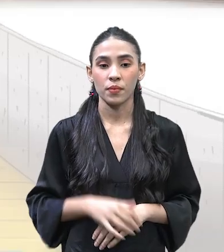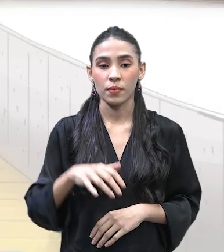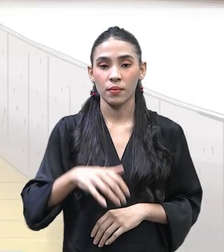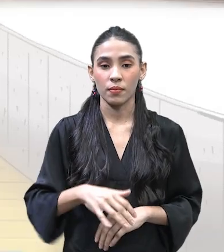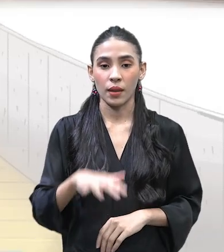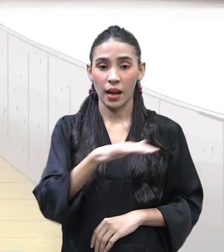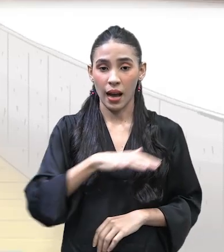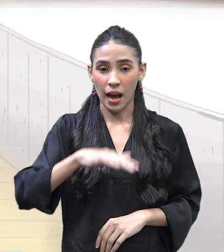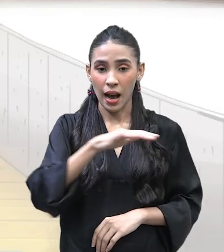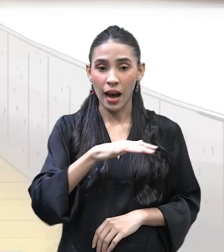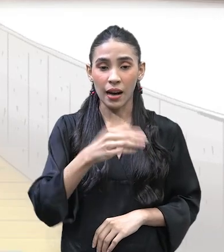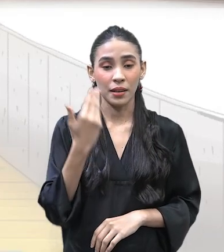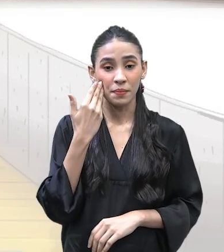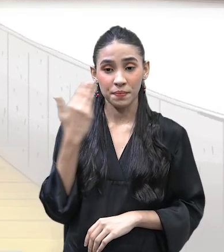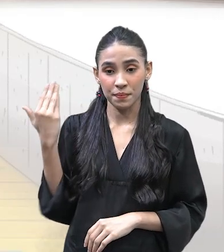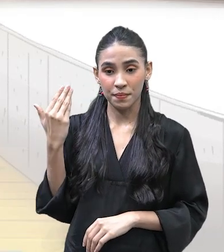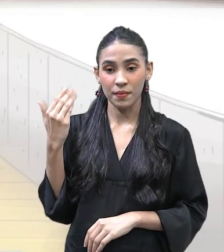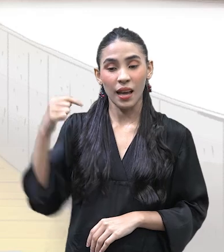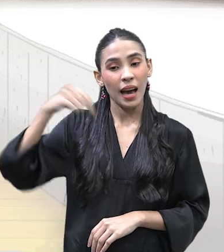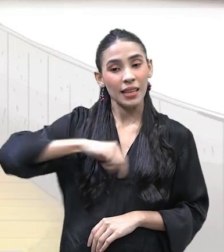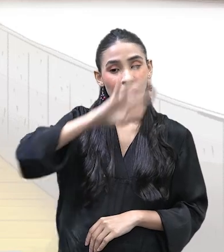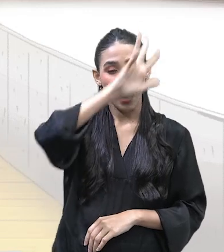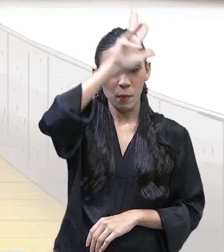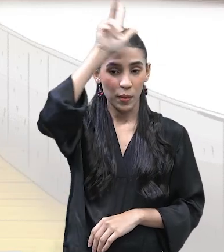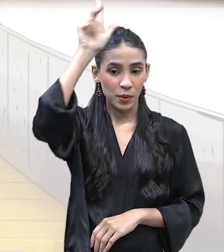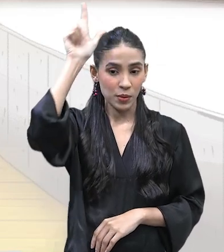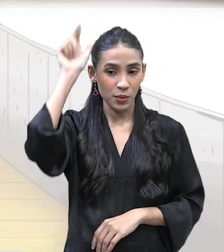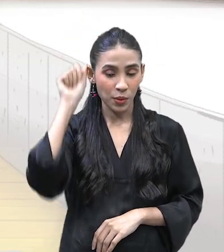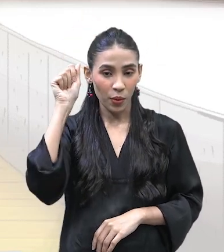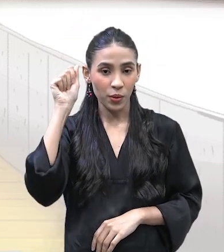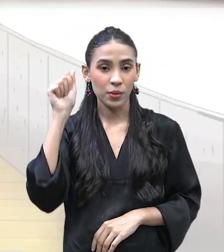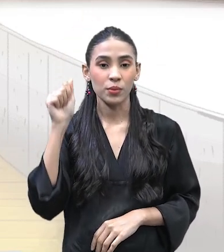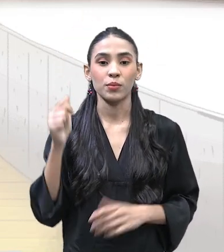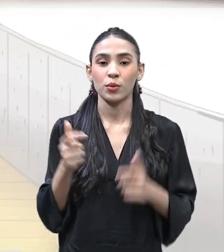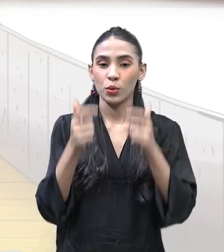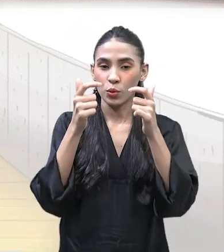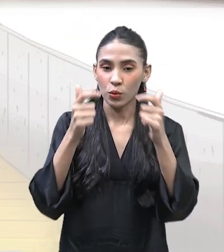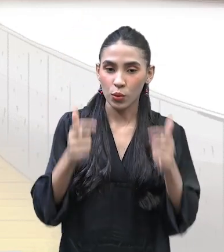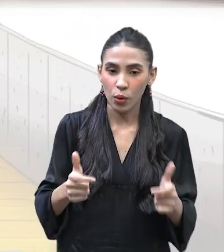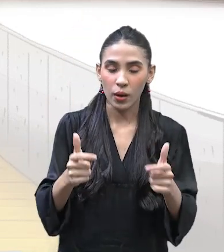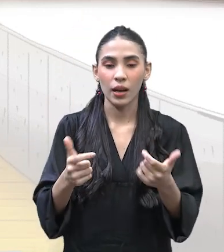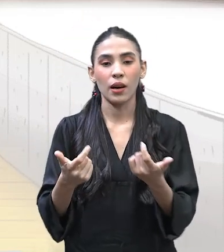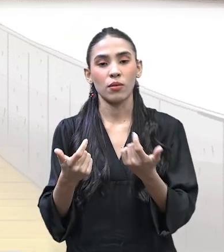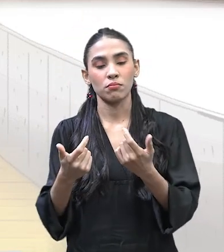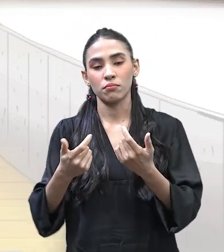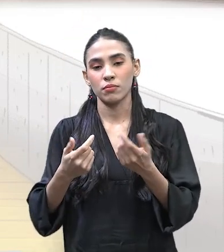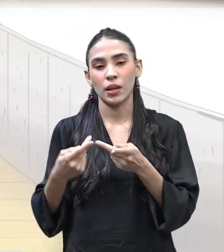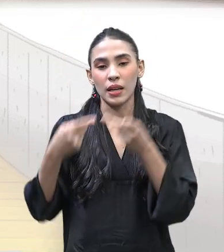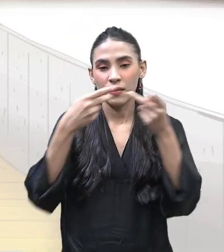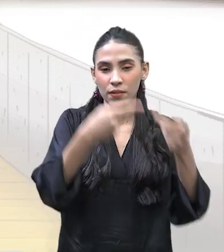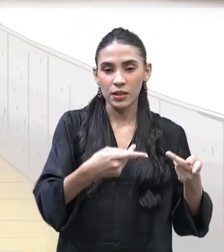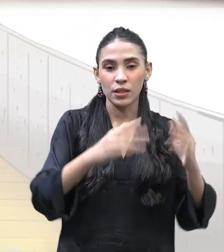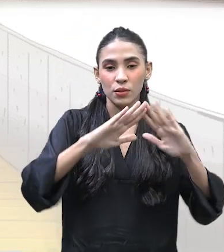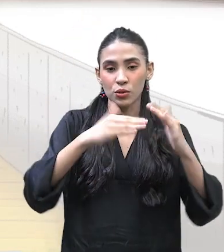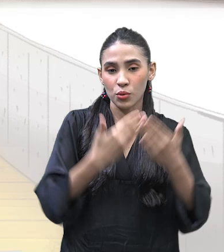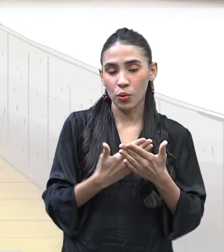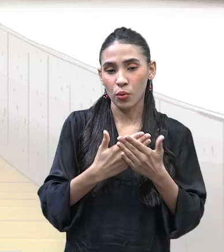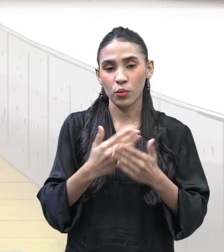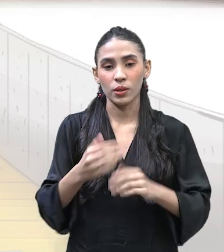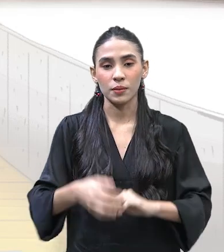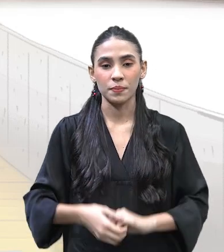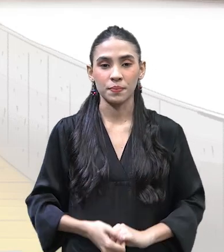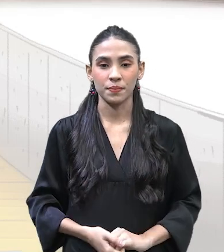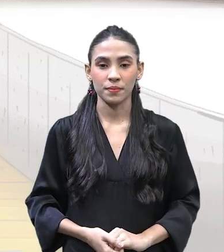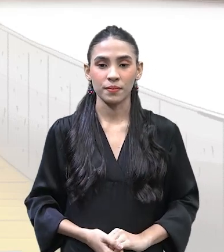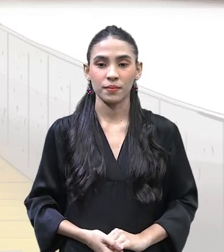ambiente que eu acho que é muito... Amazônico, né? Nós estamos num local, indo para a escola, ou então num trapiche que o professor Ademir não